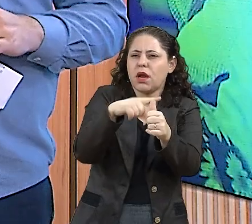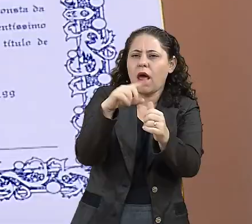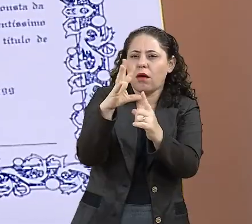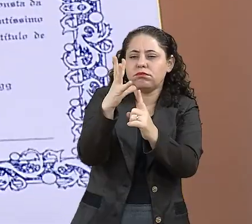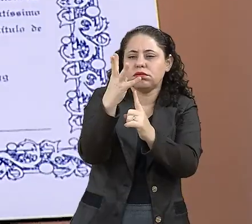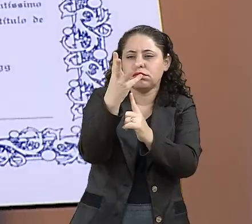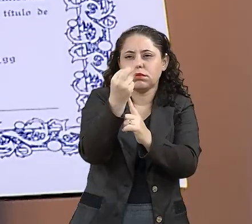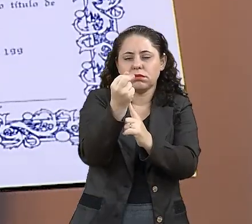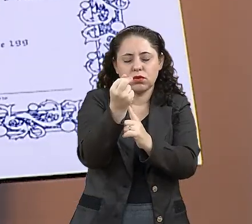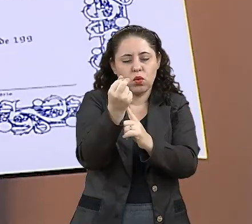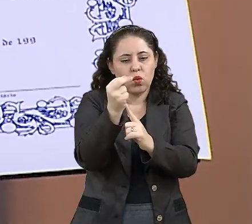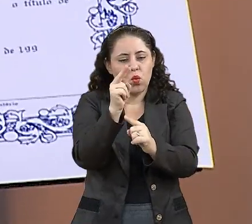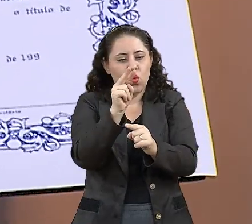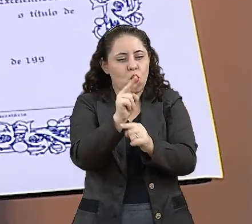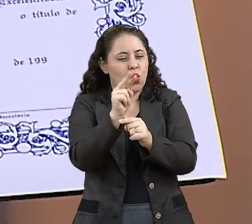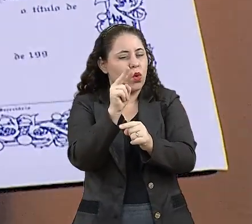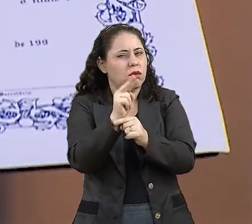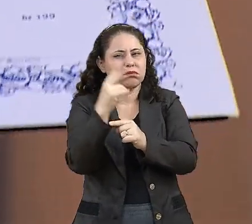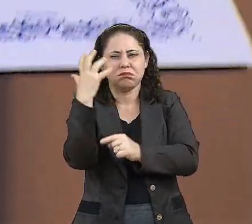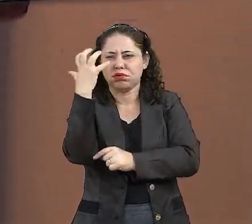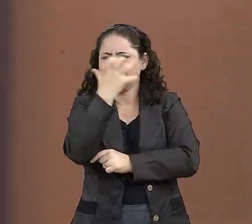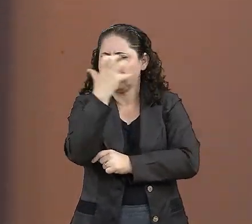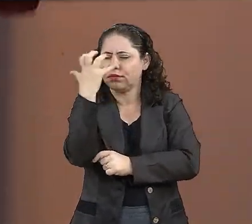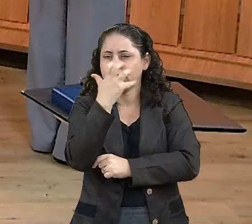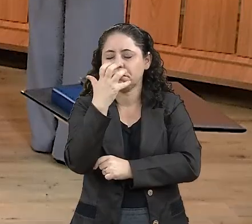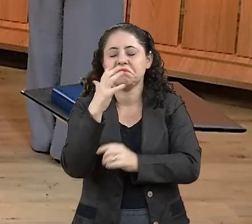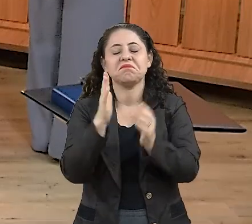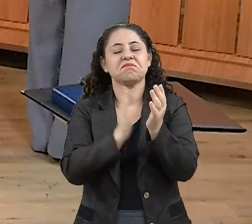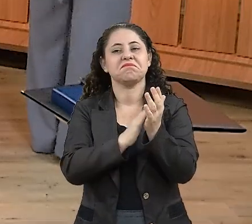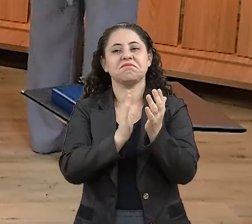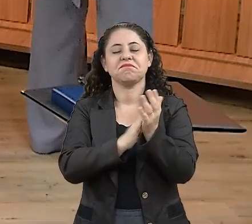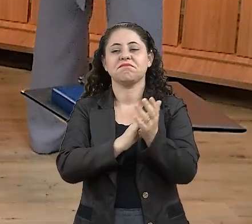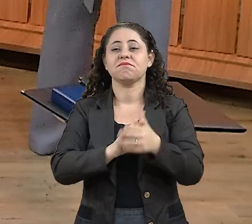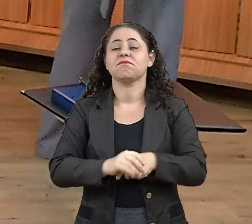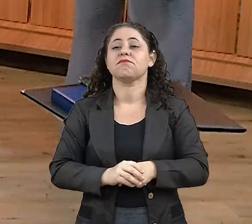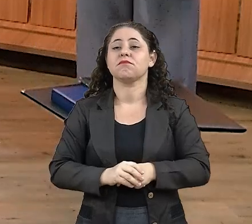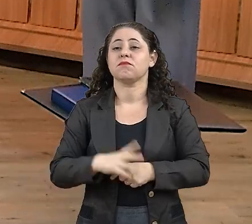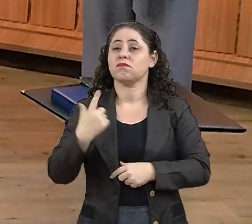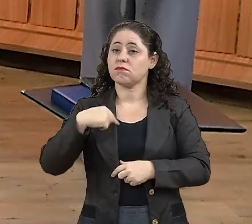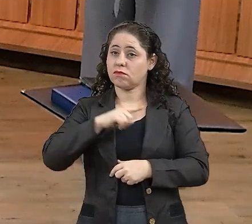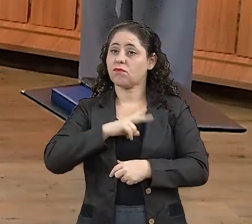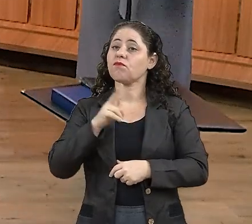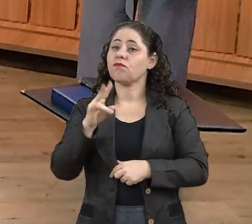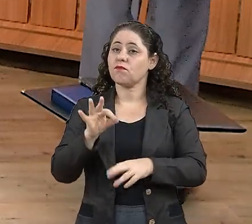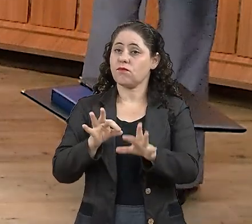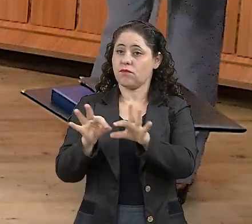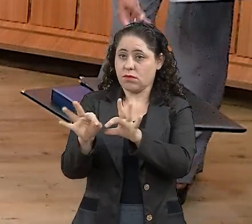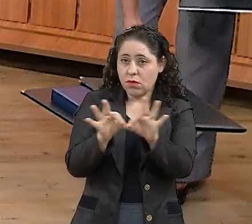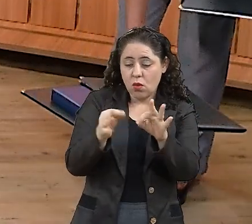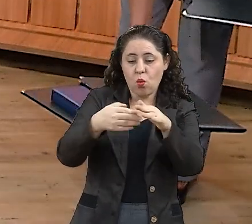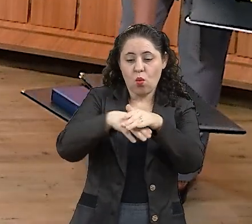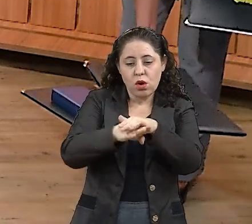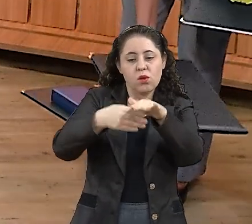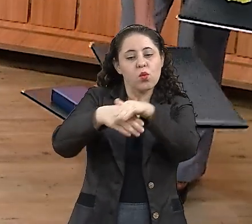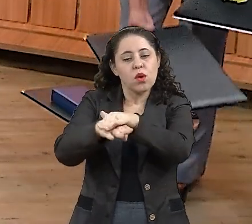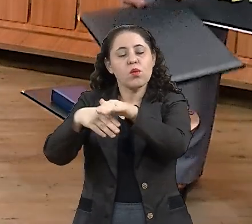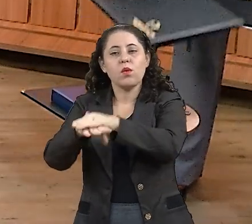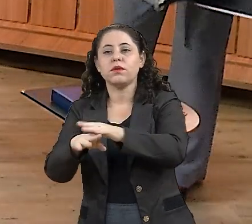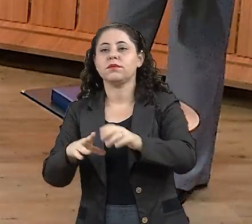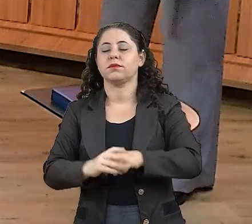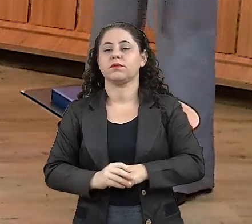preservada, né? Linda e preservada. Parabéns. E assim, nós vamos montando uma cela. E